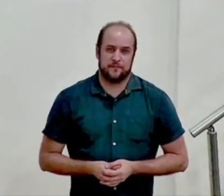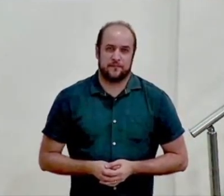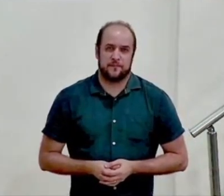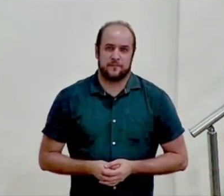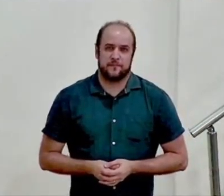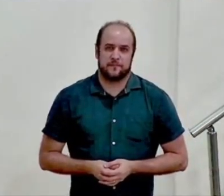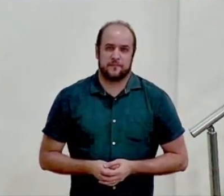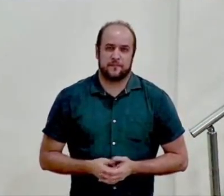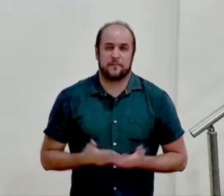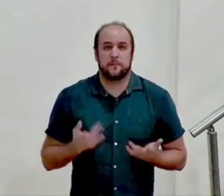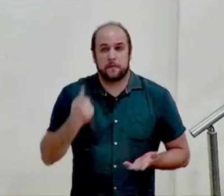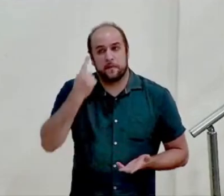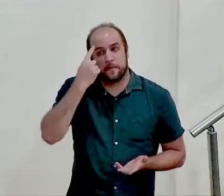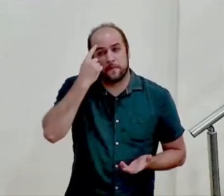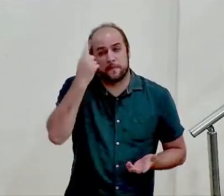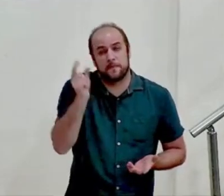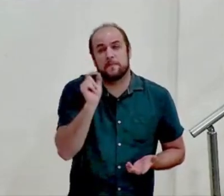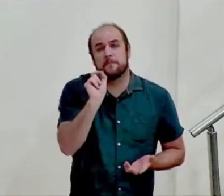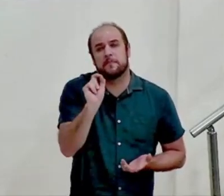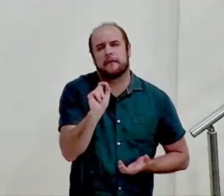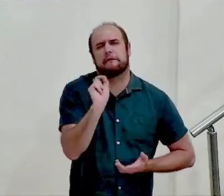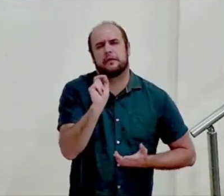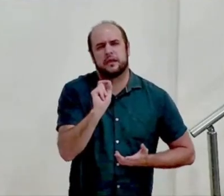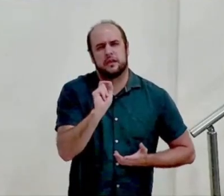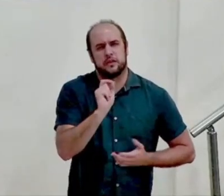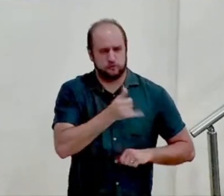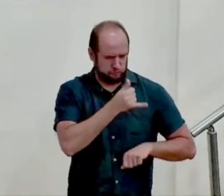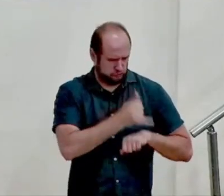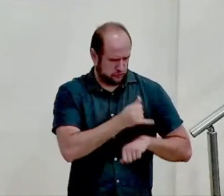e a questão é quem é o dono do nosso coração